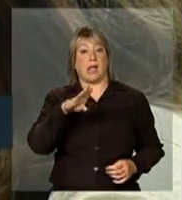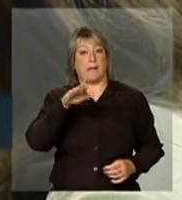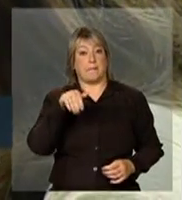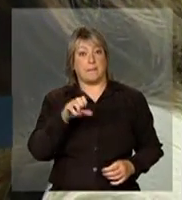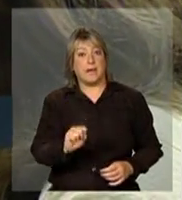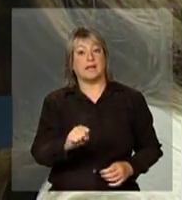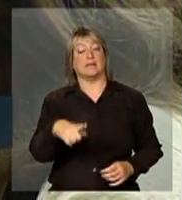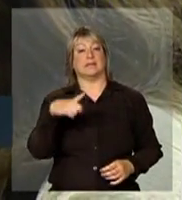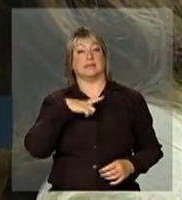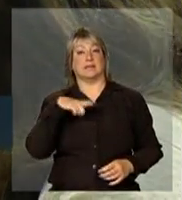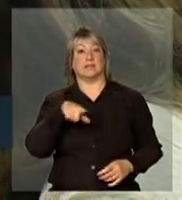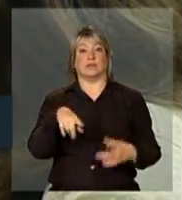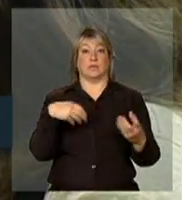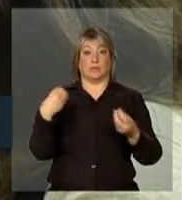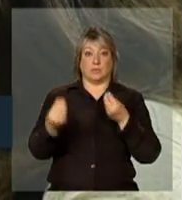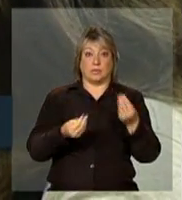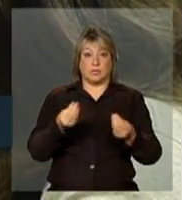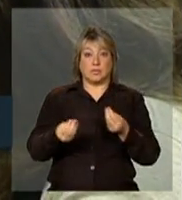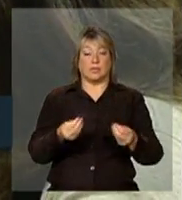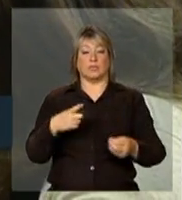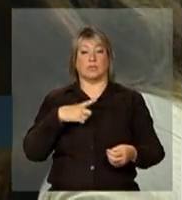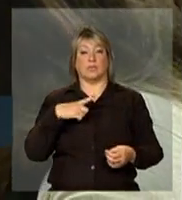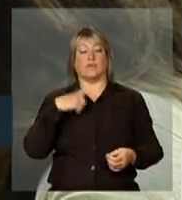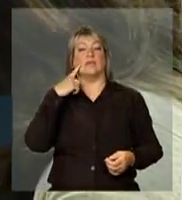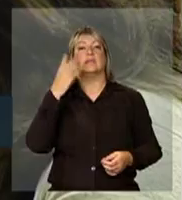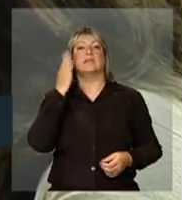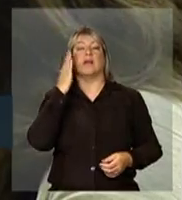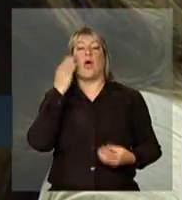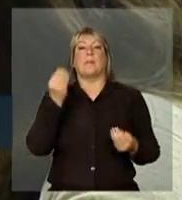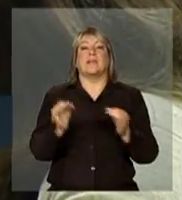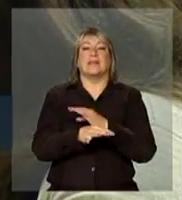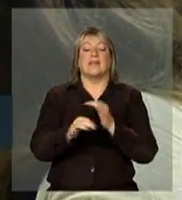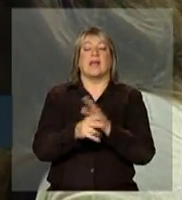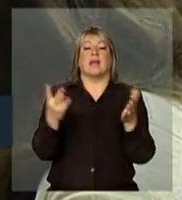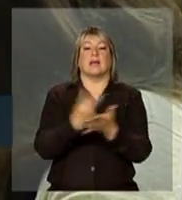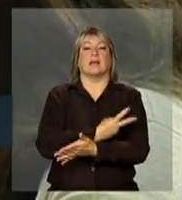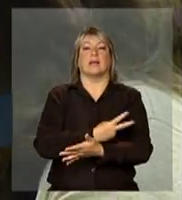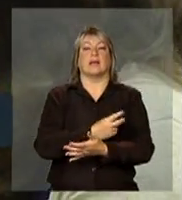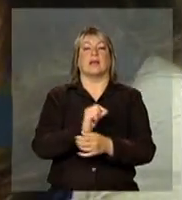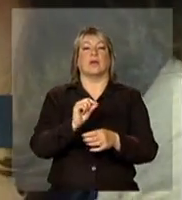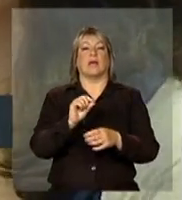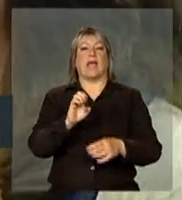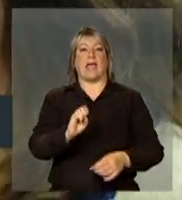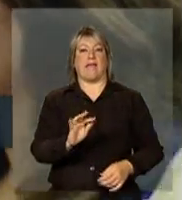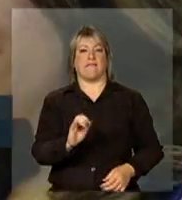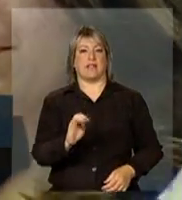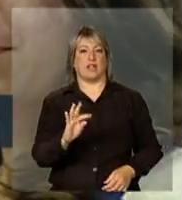adesão ao tratamento hoje pela questão dos efeitos colaterais e do acesso mesmo.